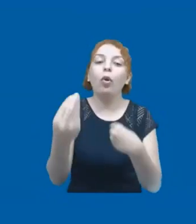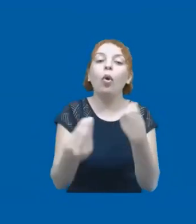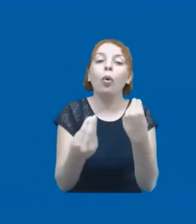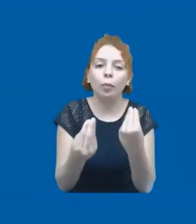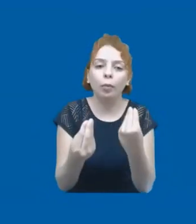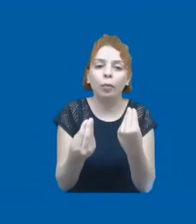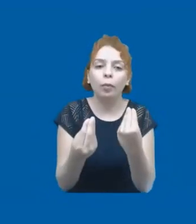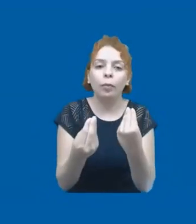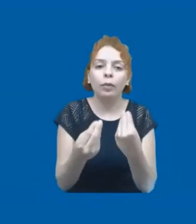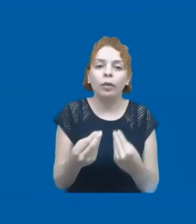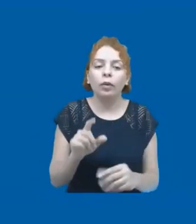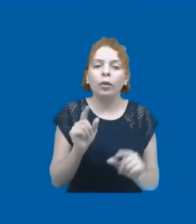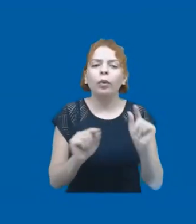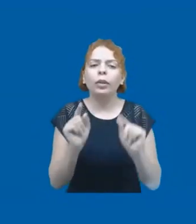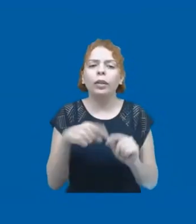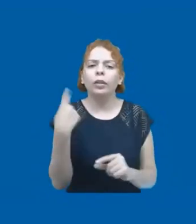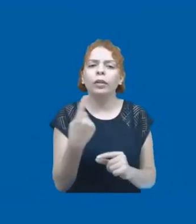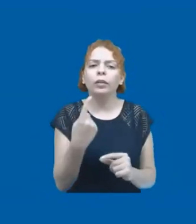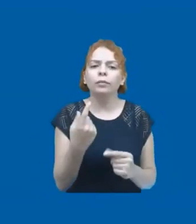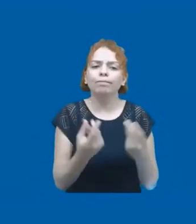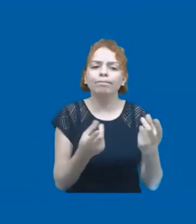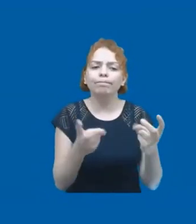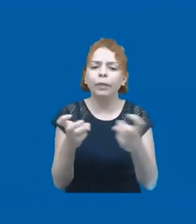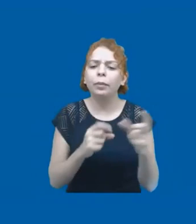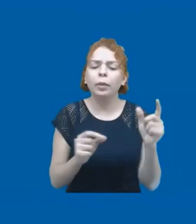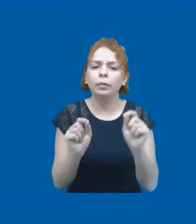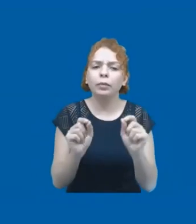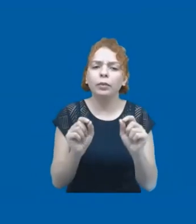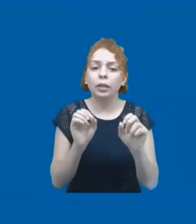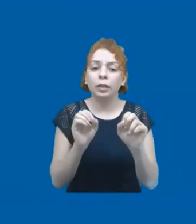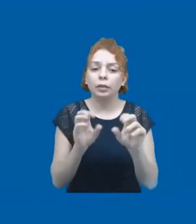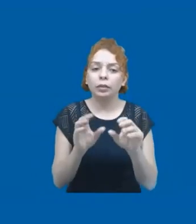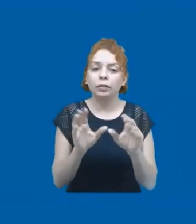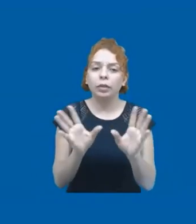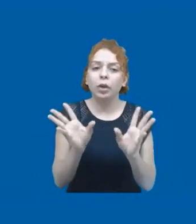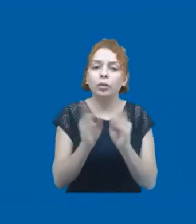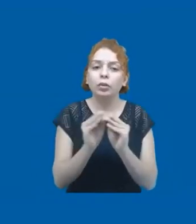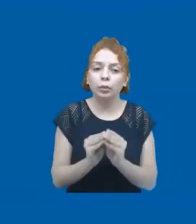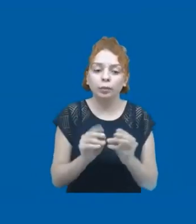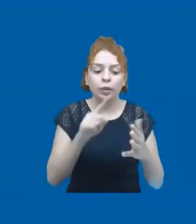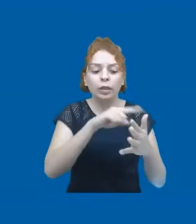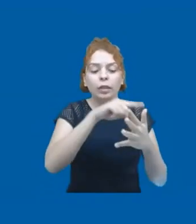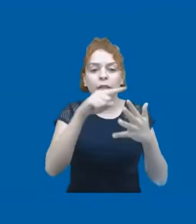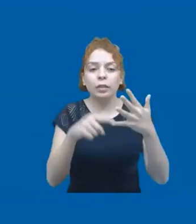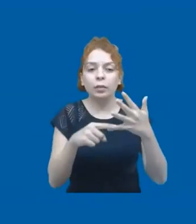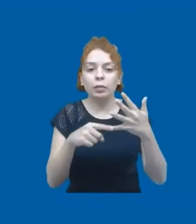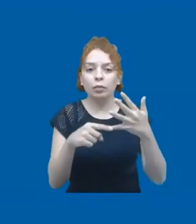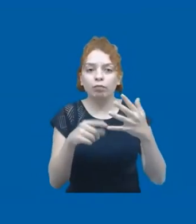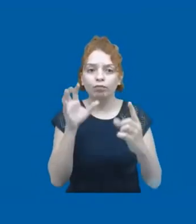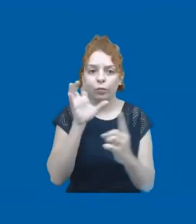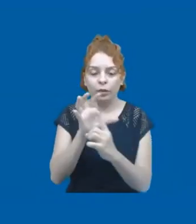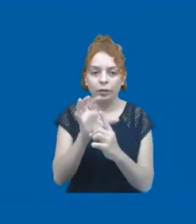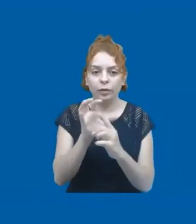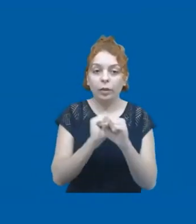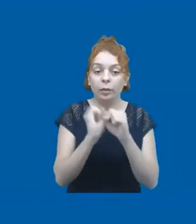O que a gente sente na educação, Isadora? A gente vê, eu resumiria em cinco grandes impactos. A